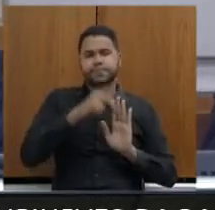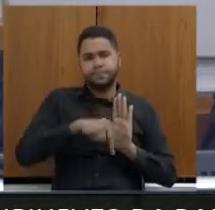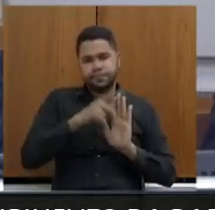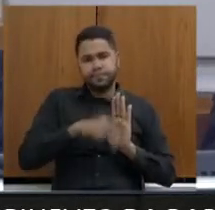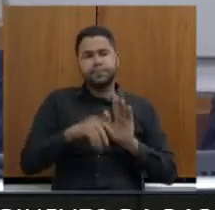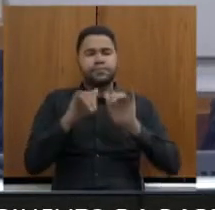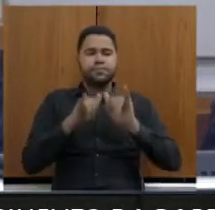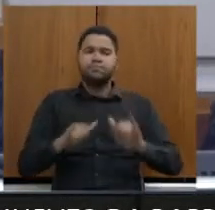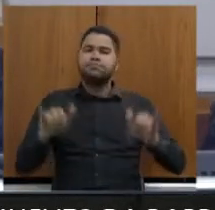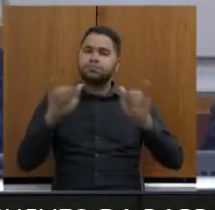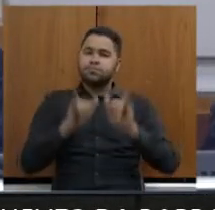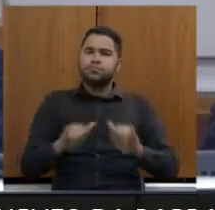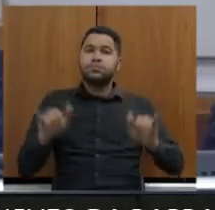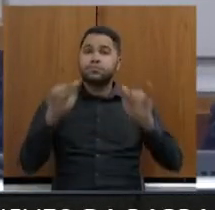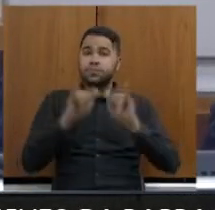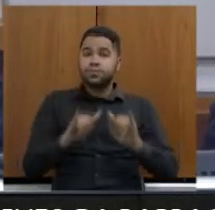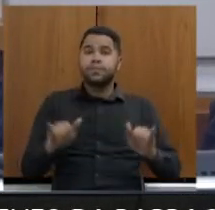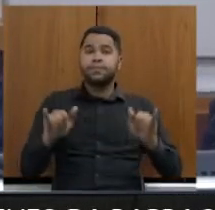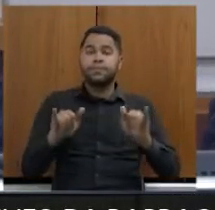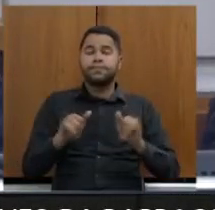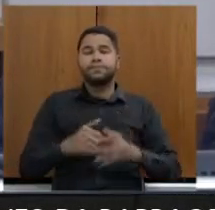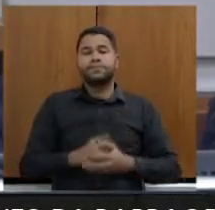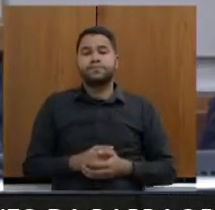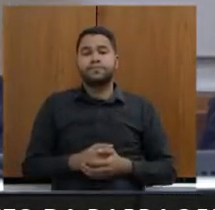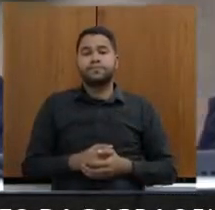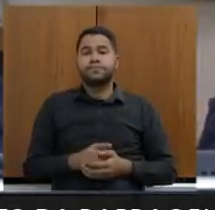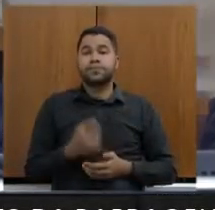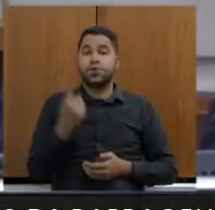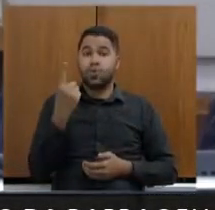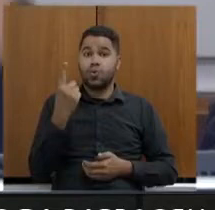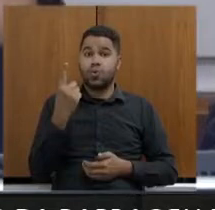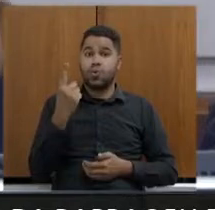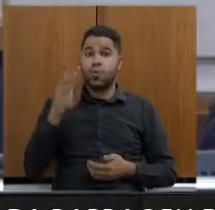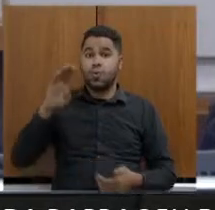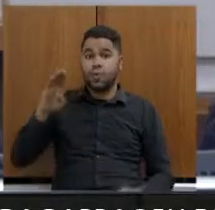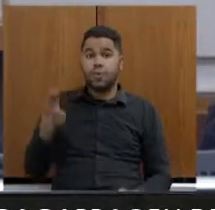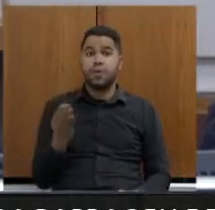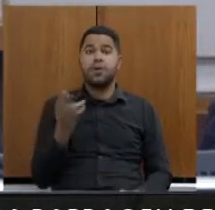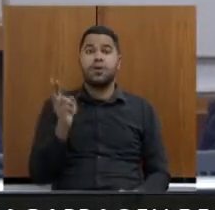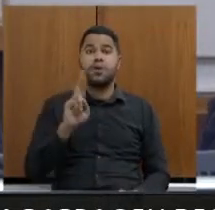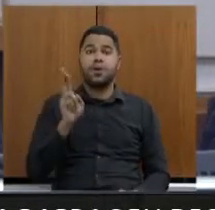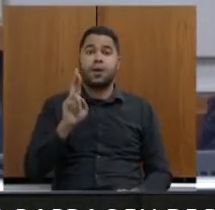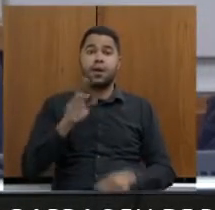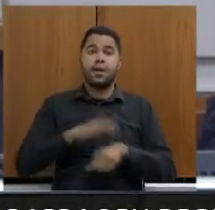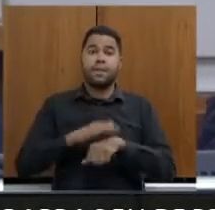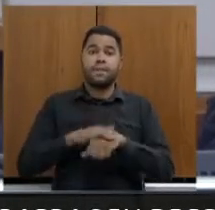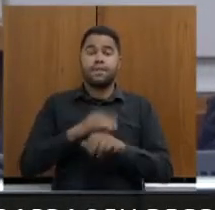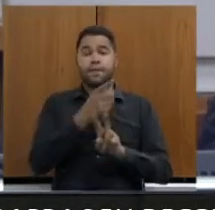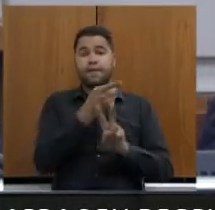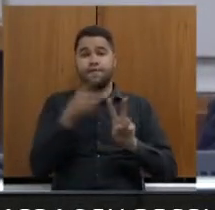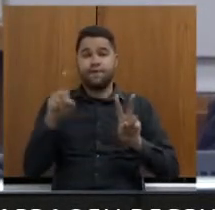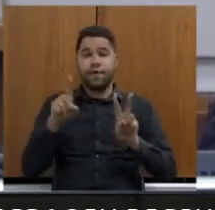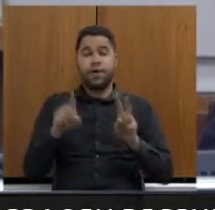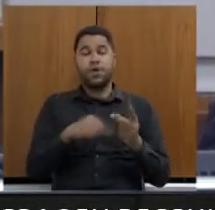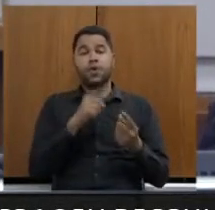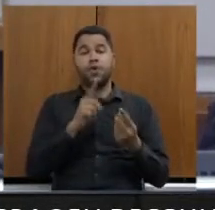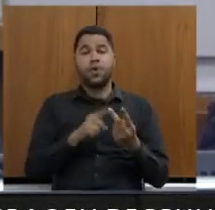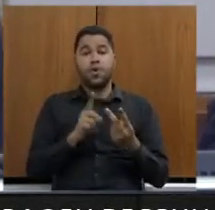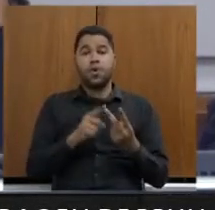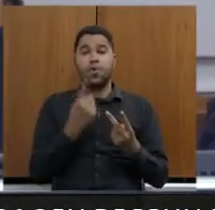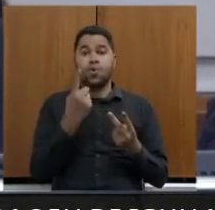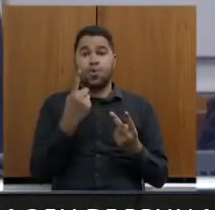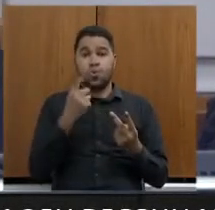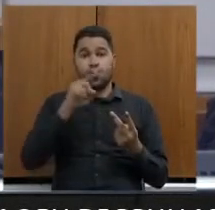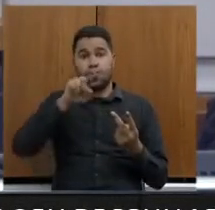divulgado ele bastante, que é o Provias, em que um bilhão de reais está vindo do Acordo da Vale. E 1,4 bi,